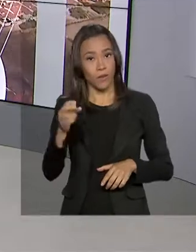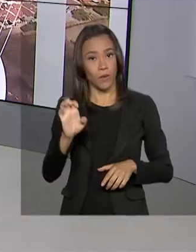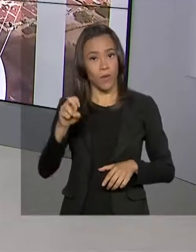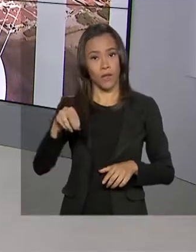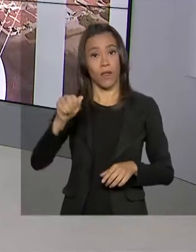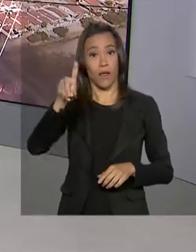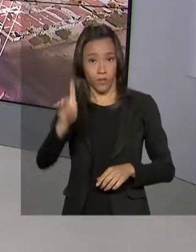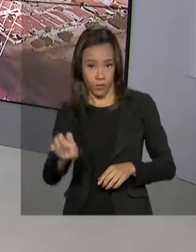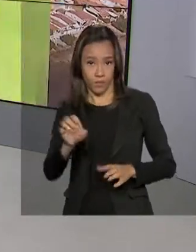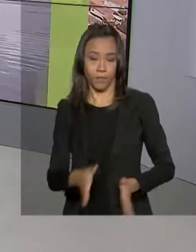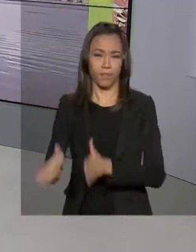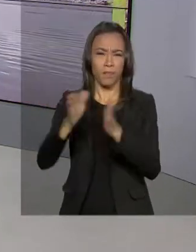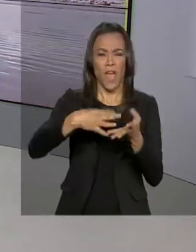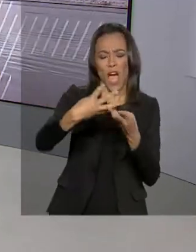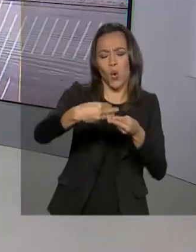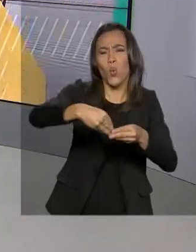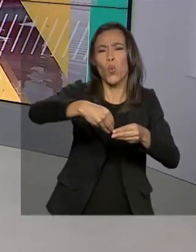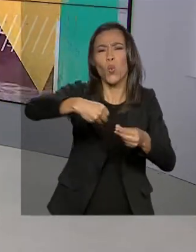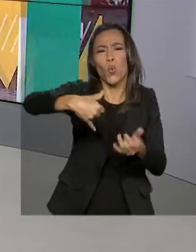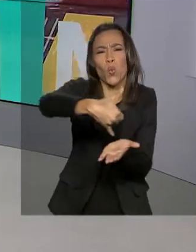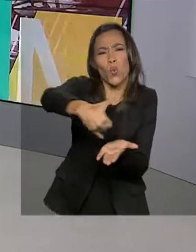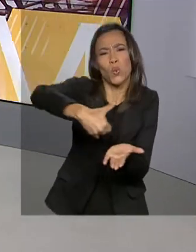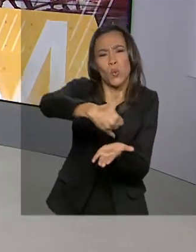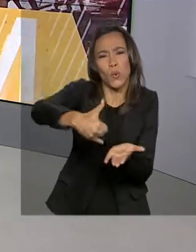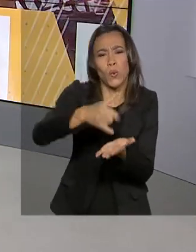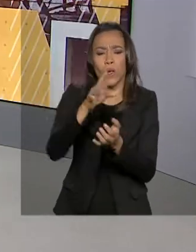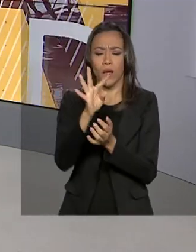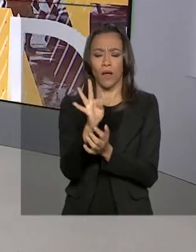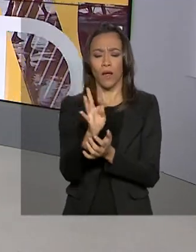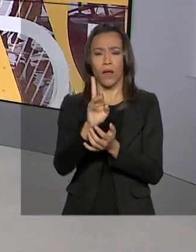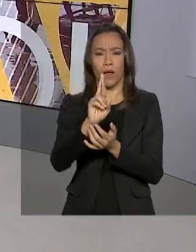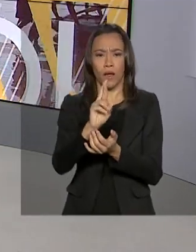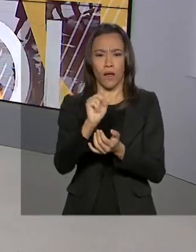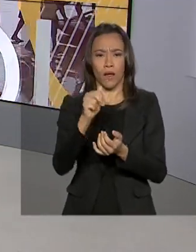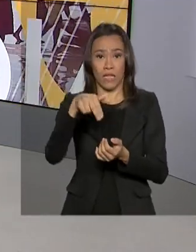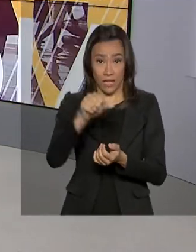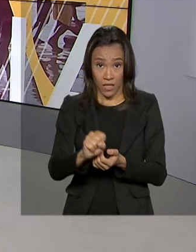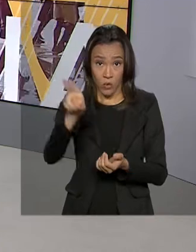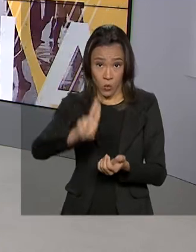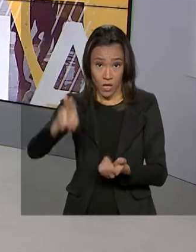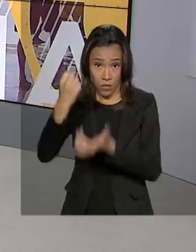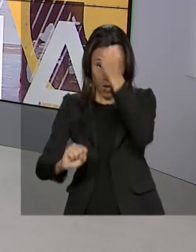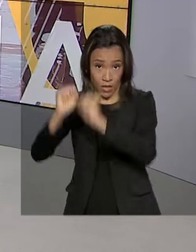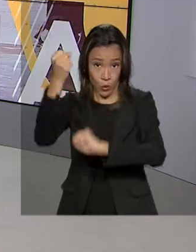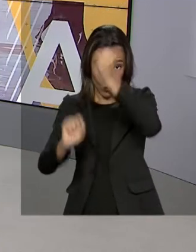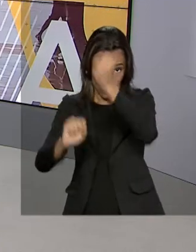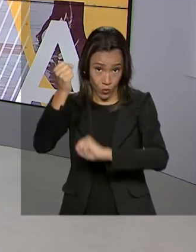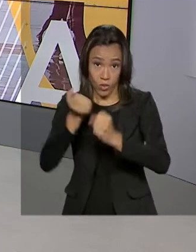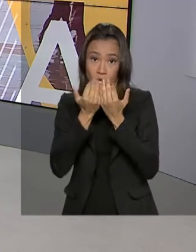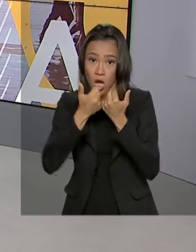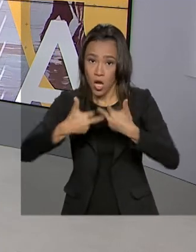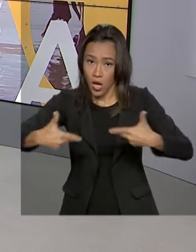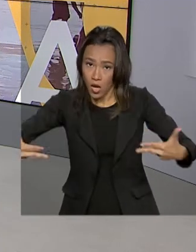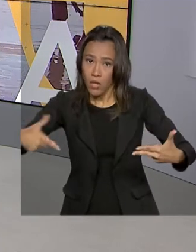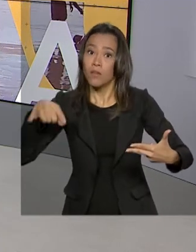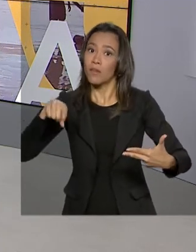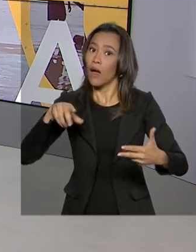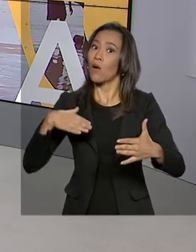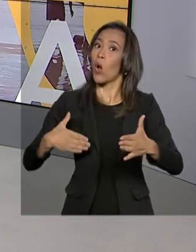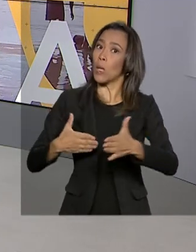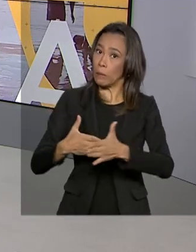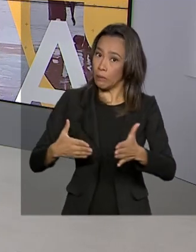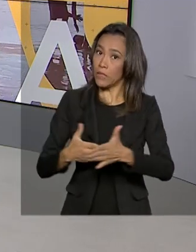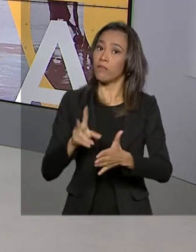A gordura trans, muito utilizada pela indústria de alimentos, está com os dias contados no Brasil. A partir de